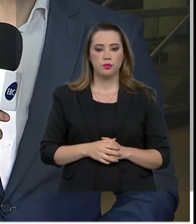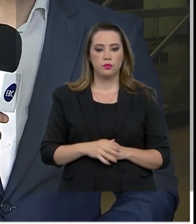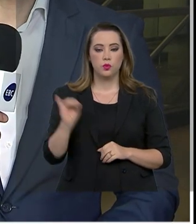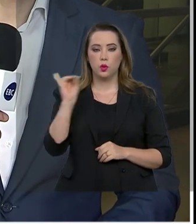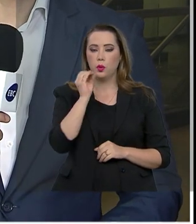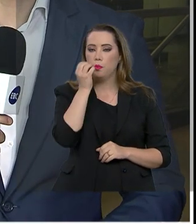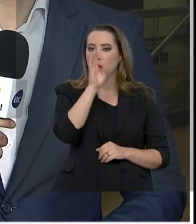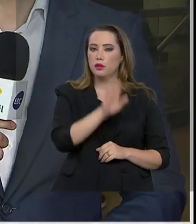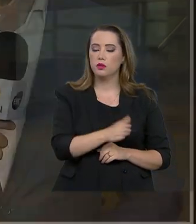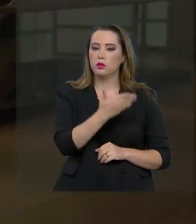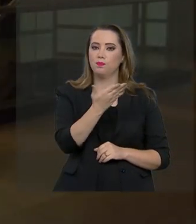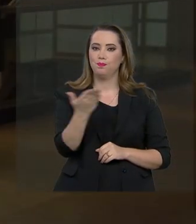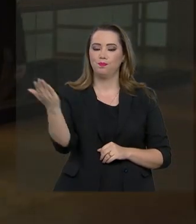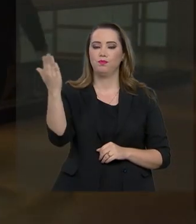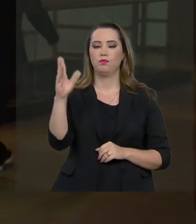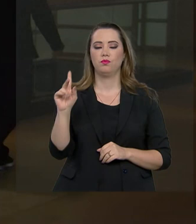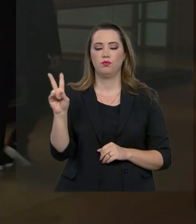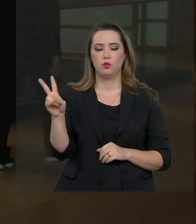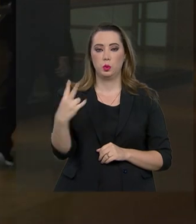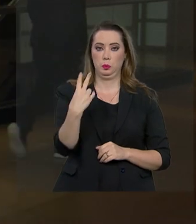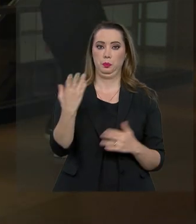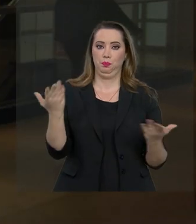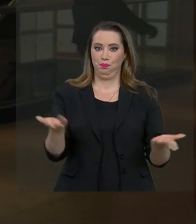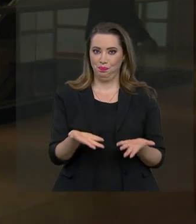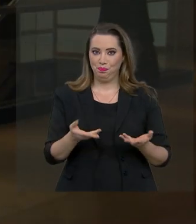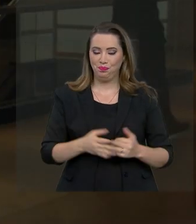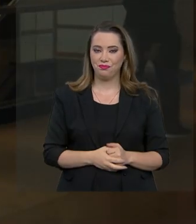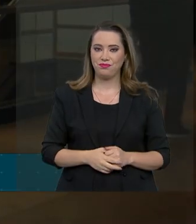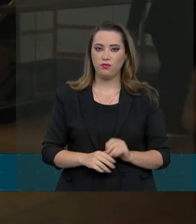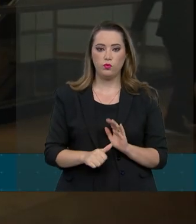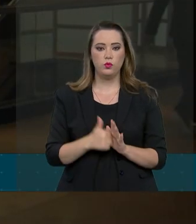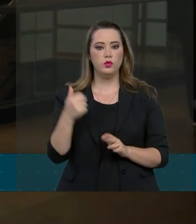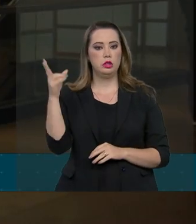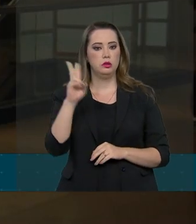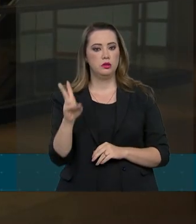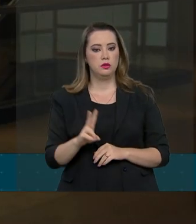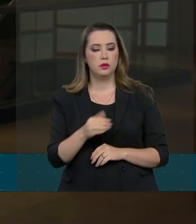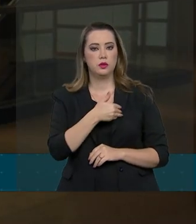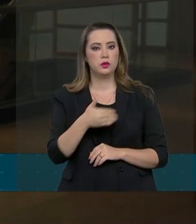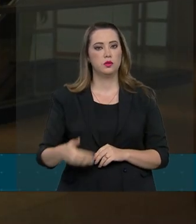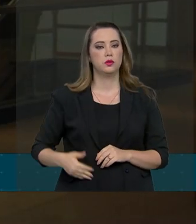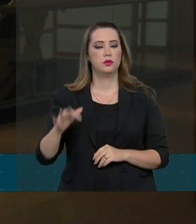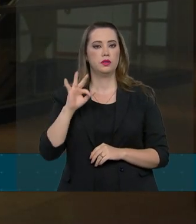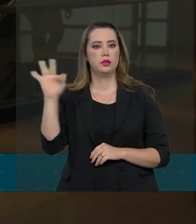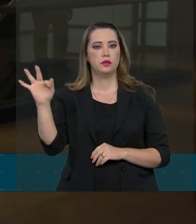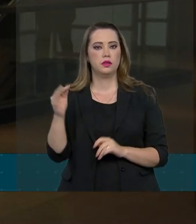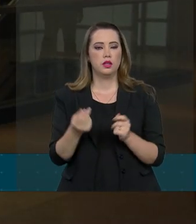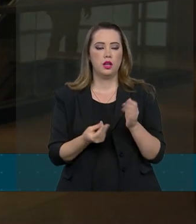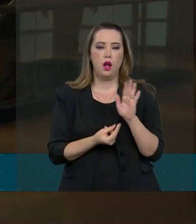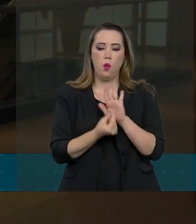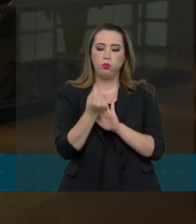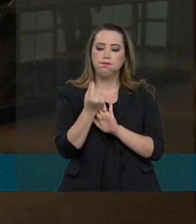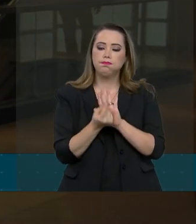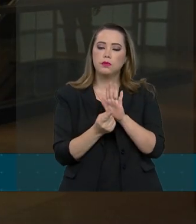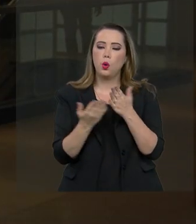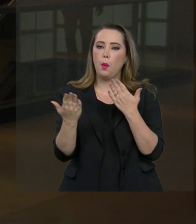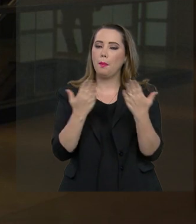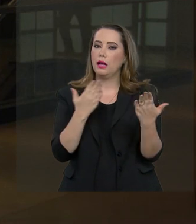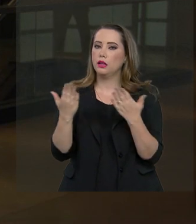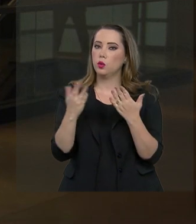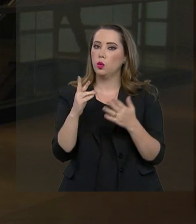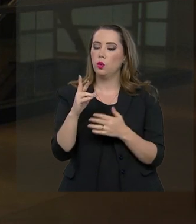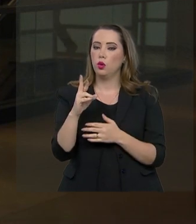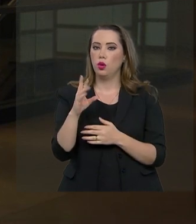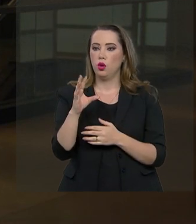Boa tarde, Roberto. Boa tarde a todos que nos acompanham. Pela primeira vez, o governo federal conseguiu medir o chamado custo Brasil, que é aquele conjunto de